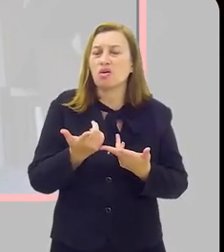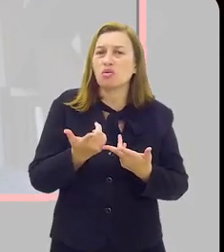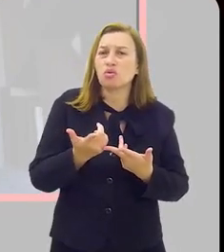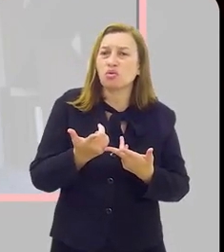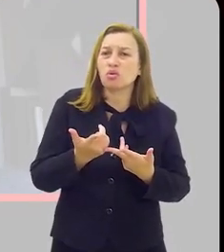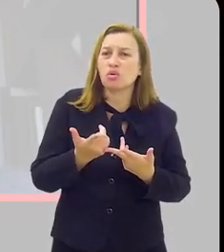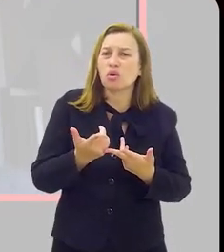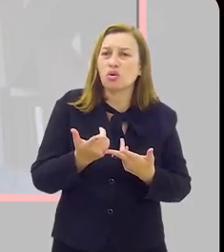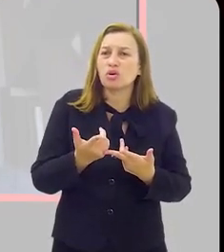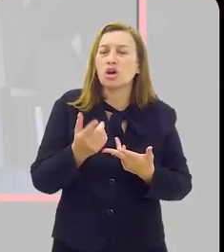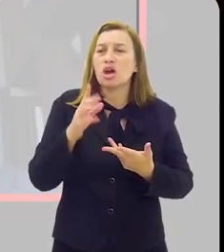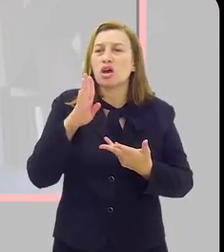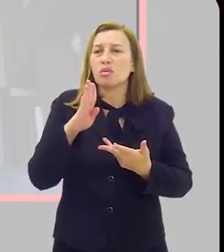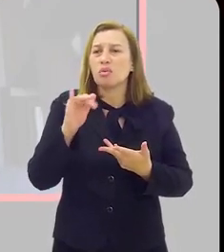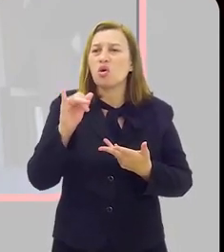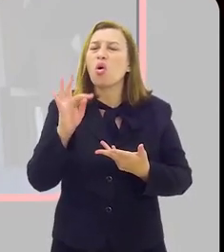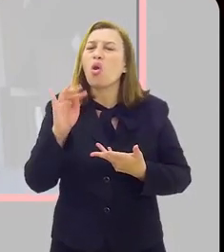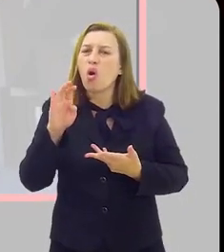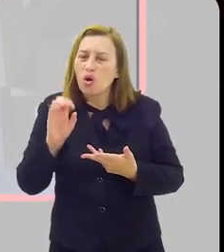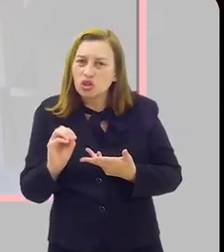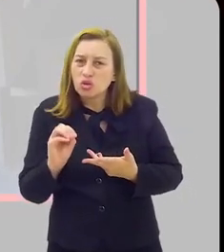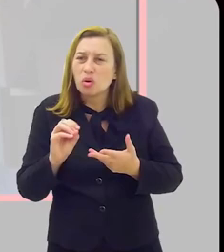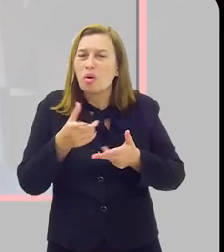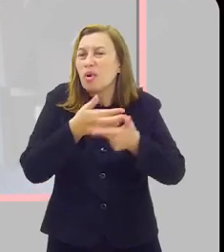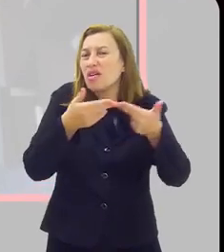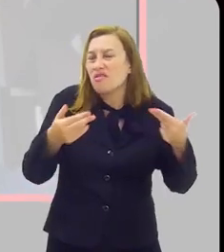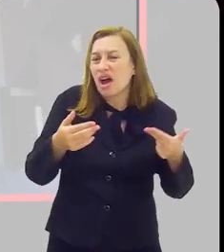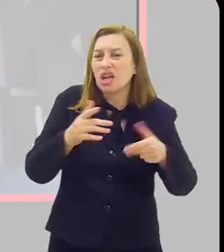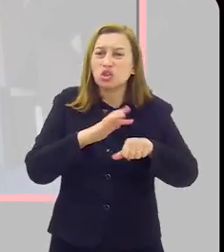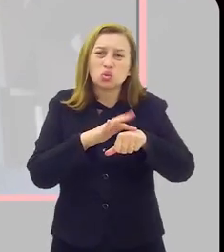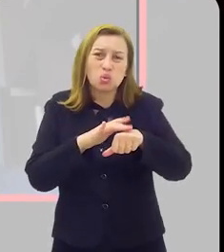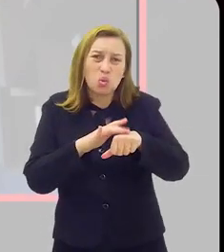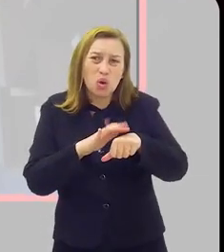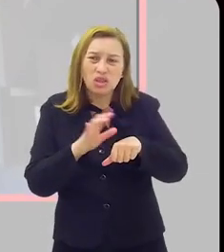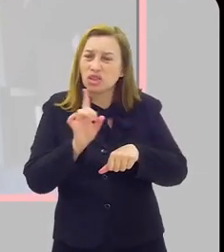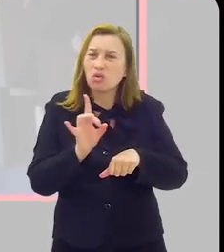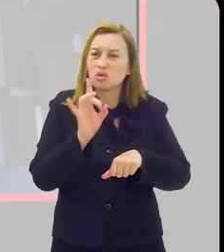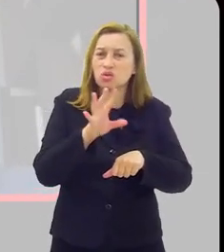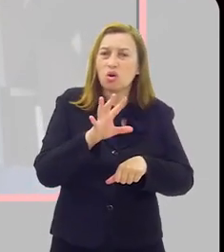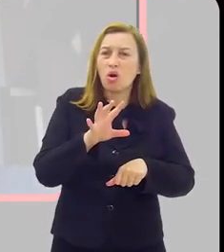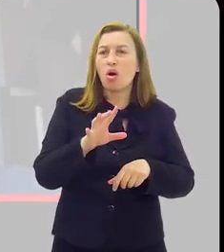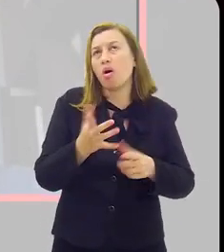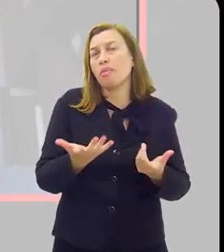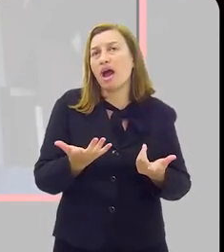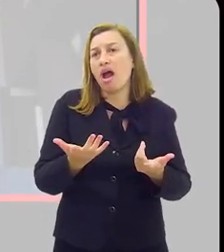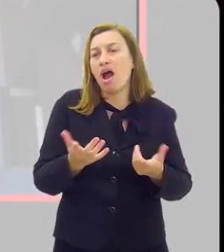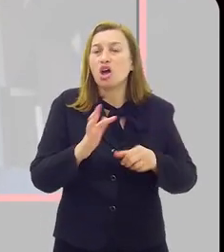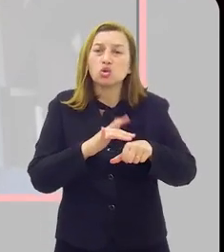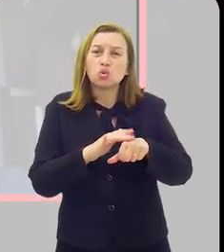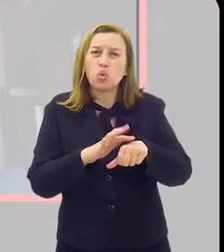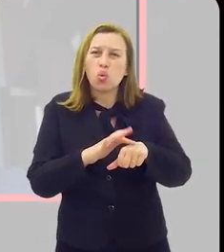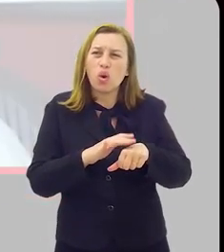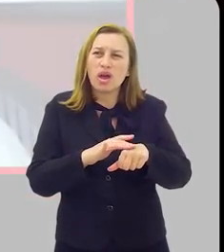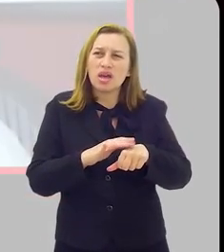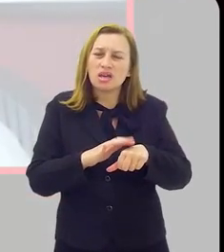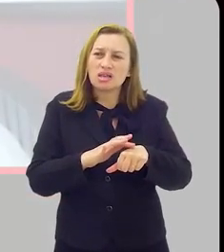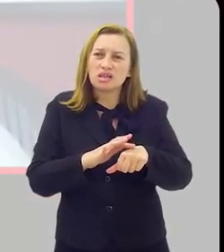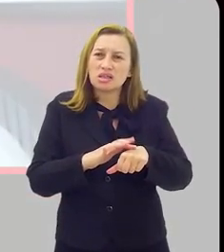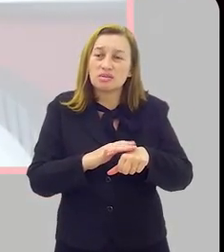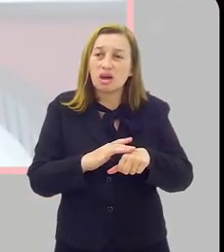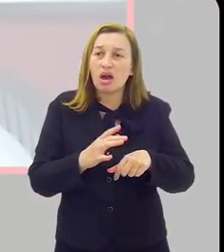muitas pessoas que usam imunobiológicos para várias doenças, não apenas para doenças respiratórias ou para câncer,